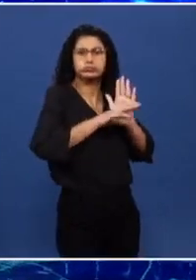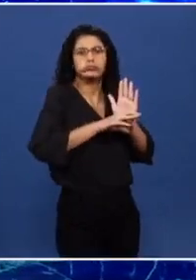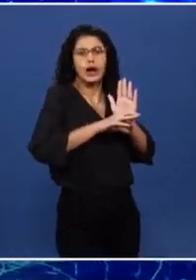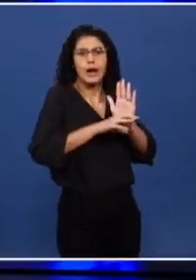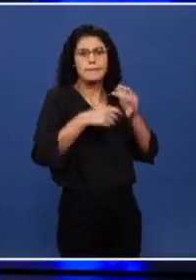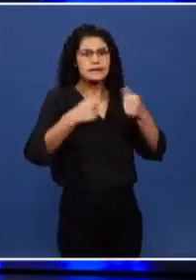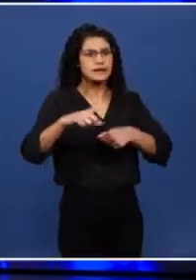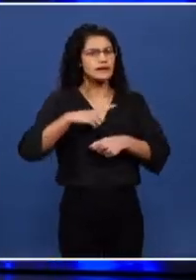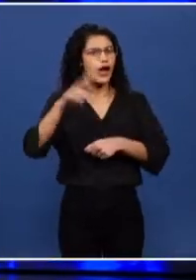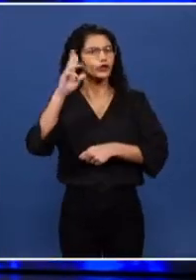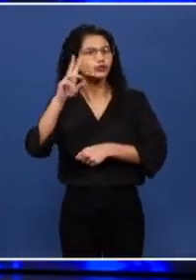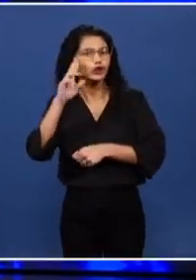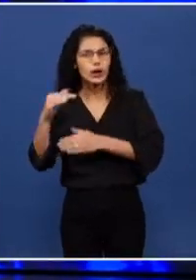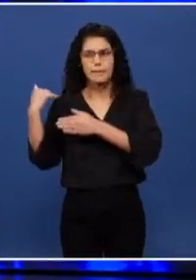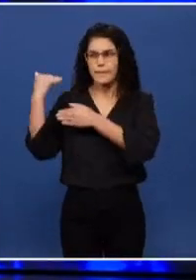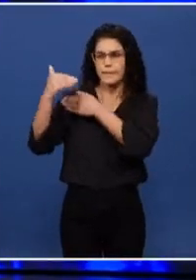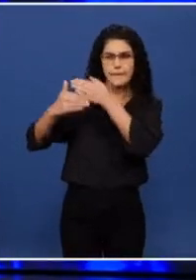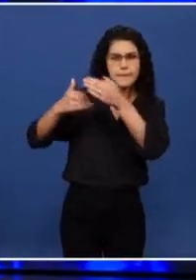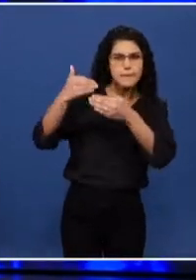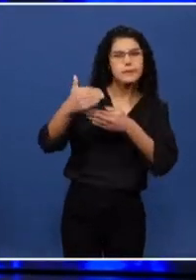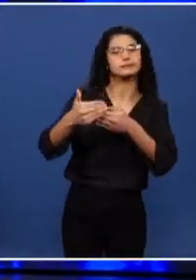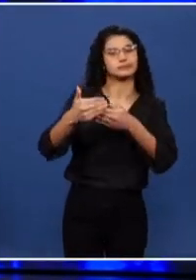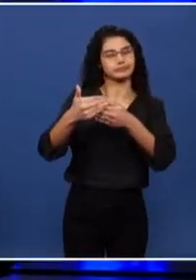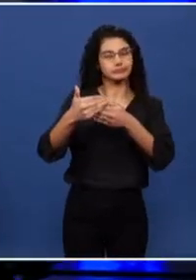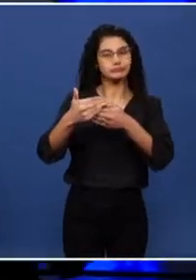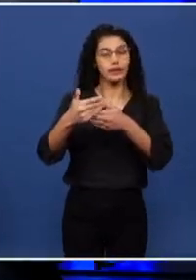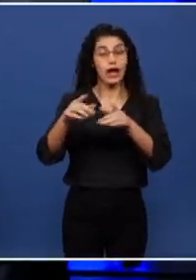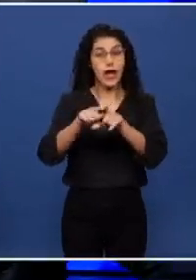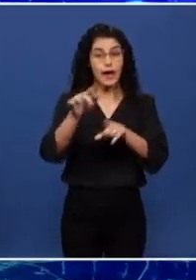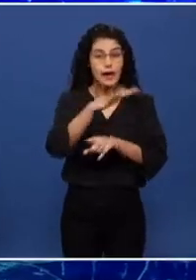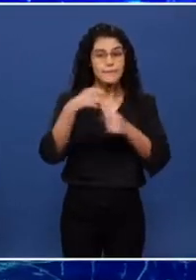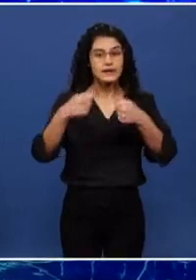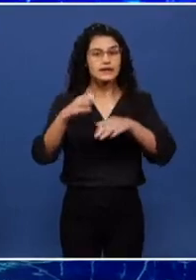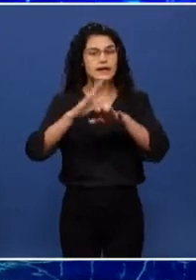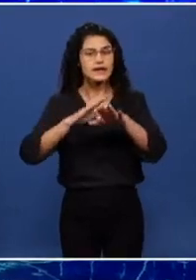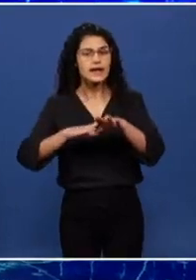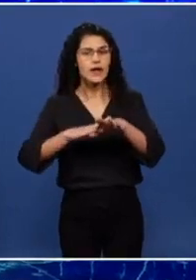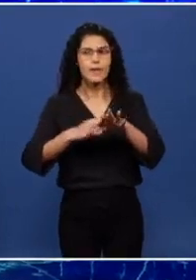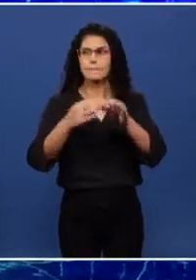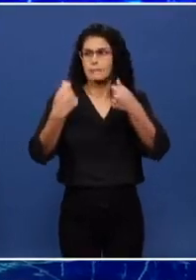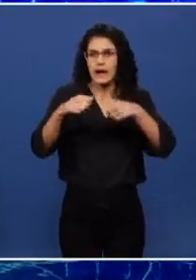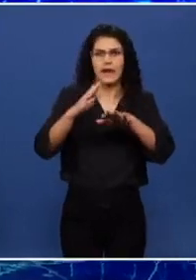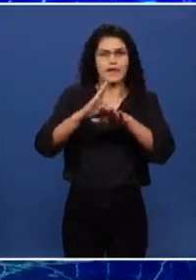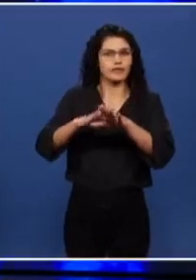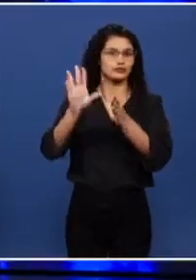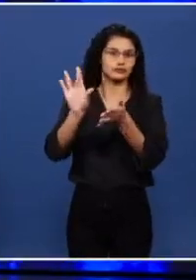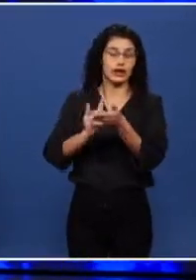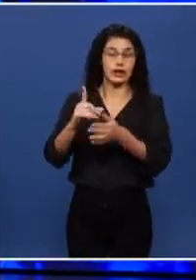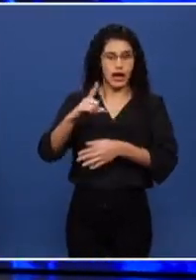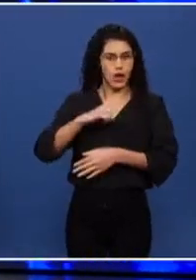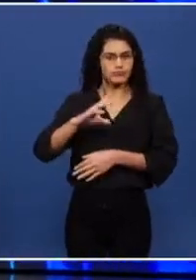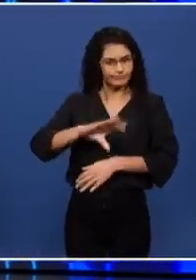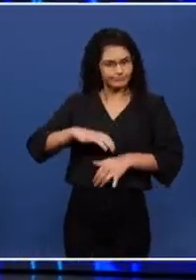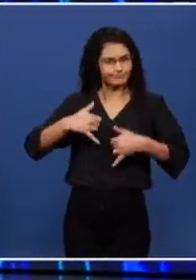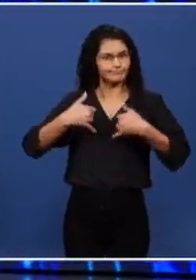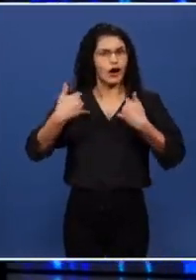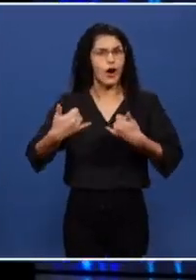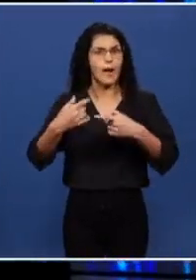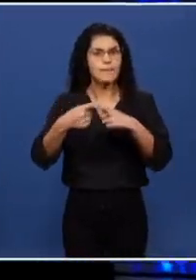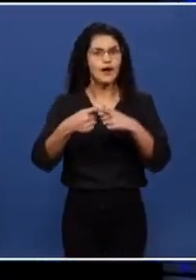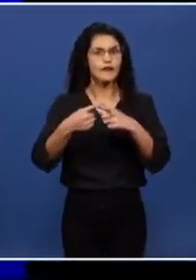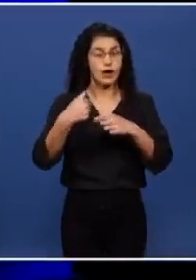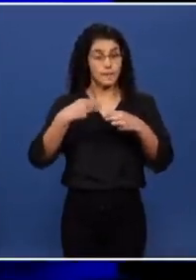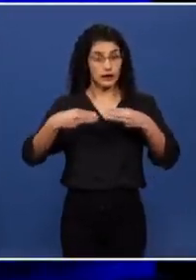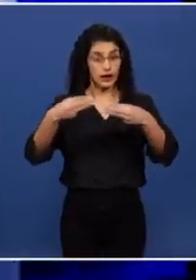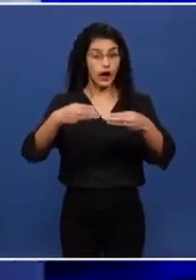as pessoas têm que ter história, têm que ter biografia e essa gente tem que fazer o que precisa ser feito. E eu tenho orgulho porque foi os ministros que eu